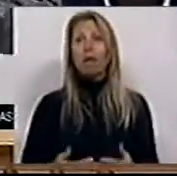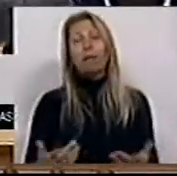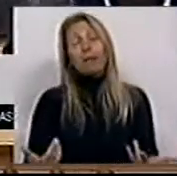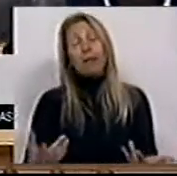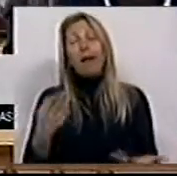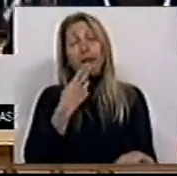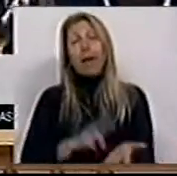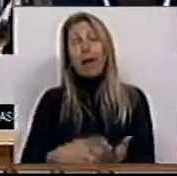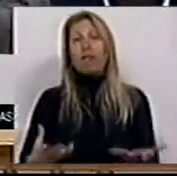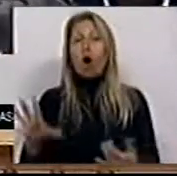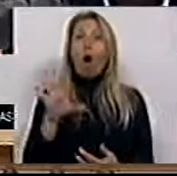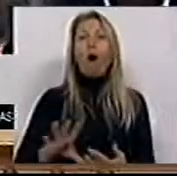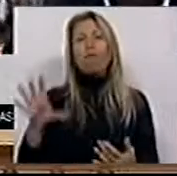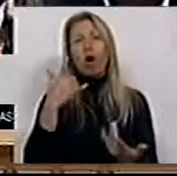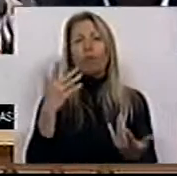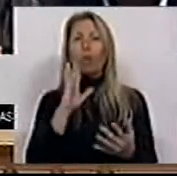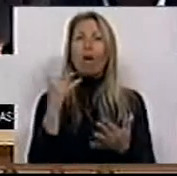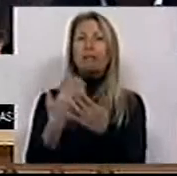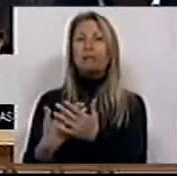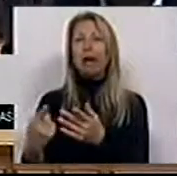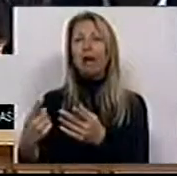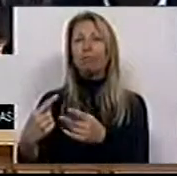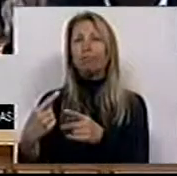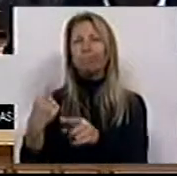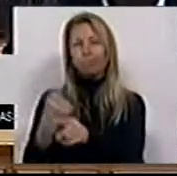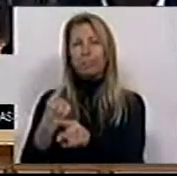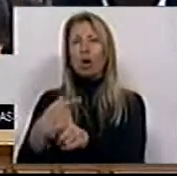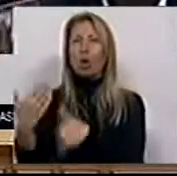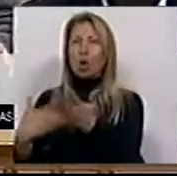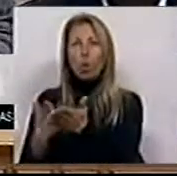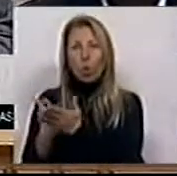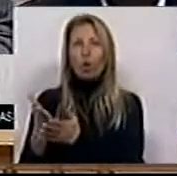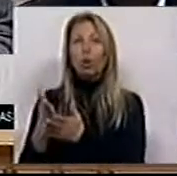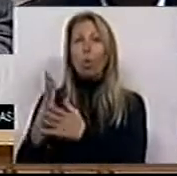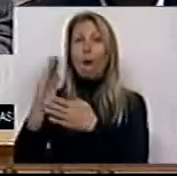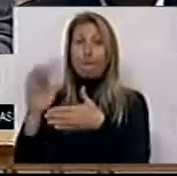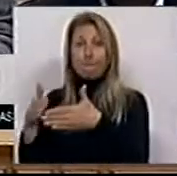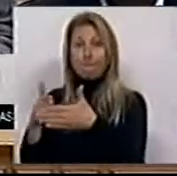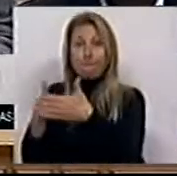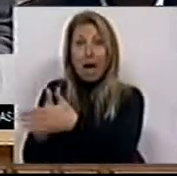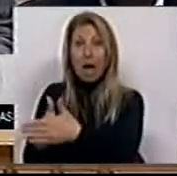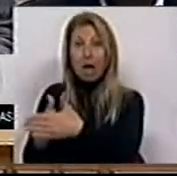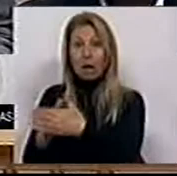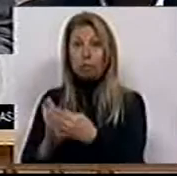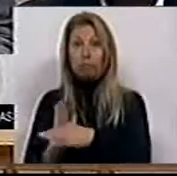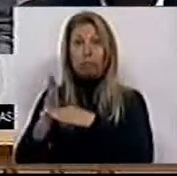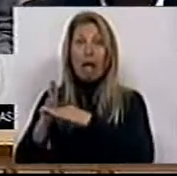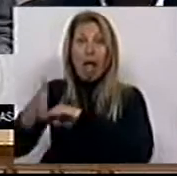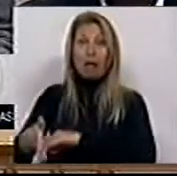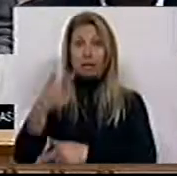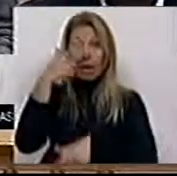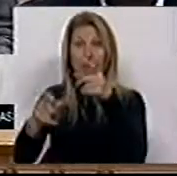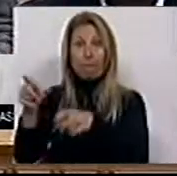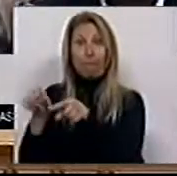de desmotivar a que se mantenham barreiras arquitetónicas para estas pessoas